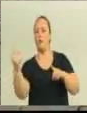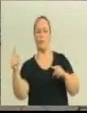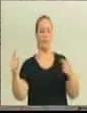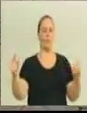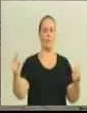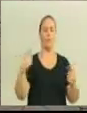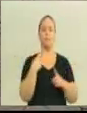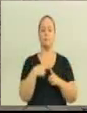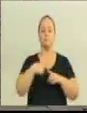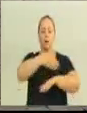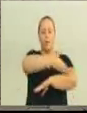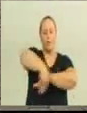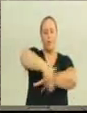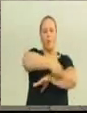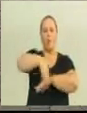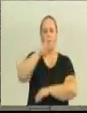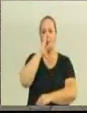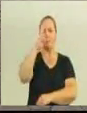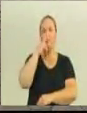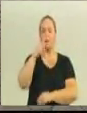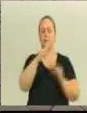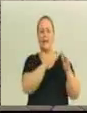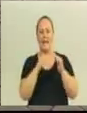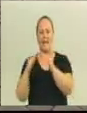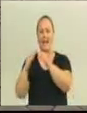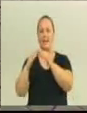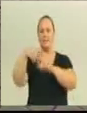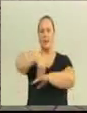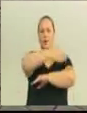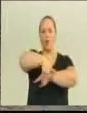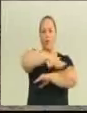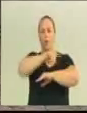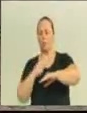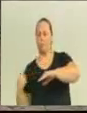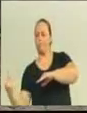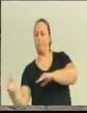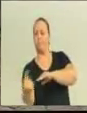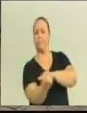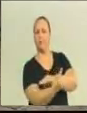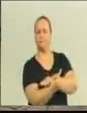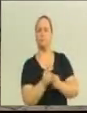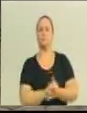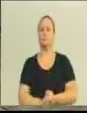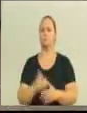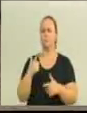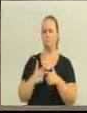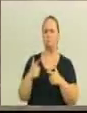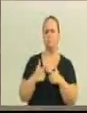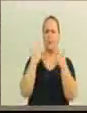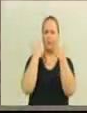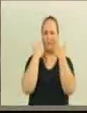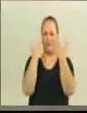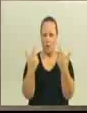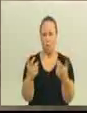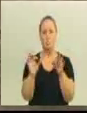as residências. Não tem problema de violência. Todas